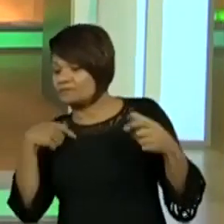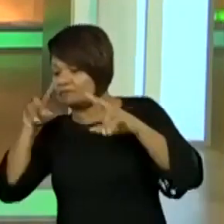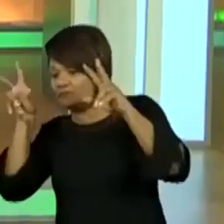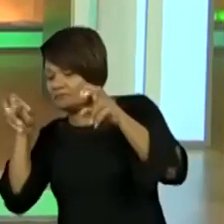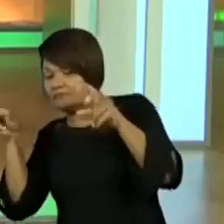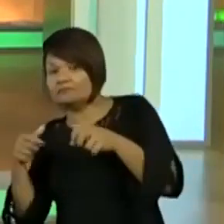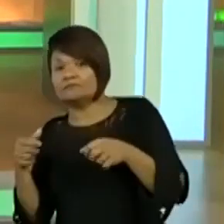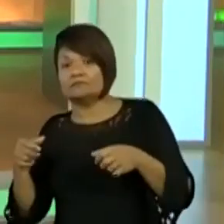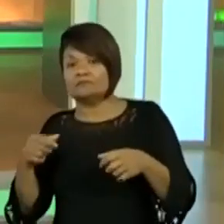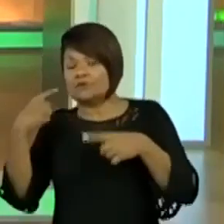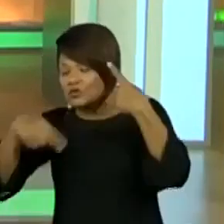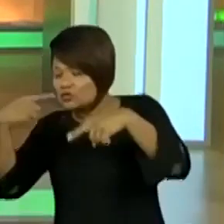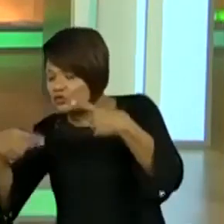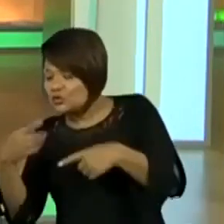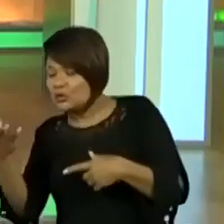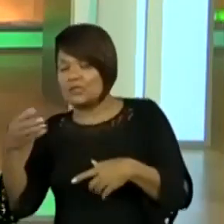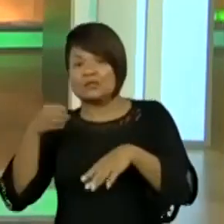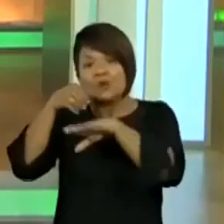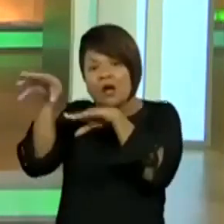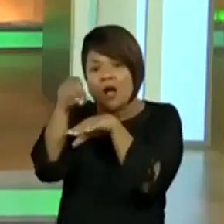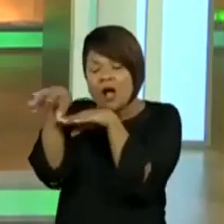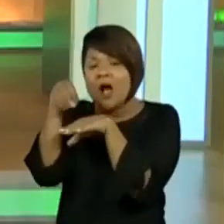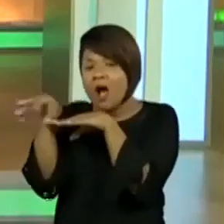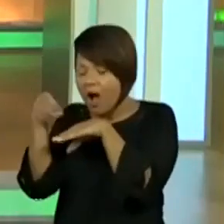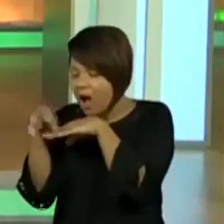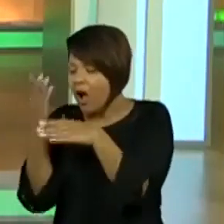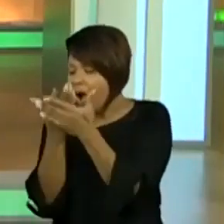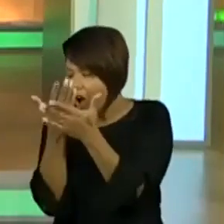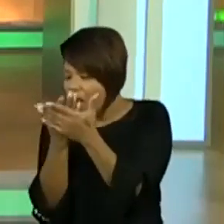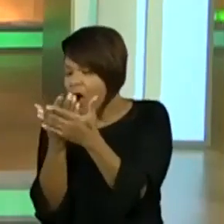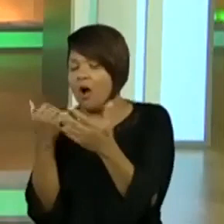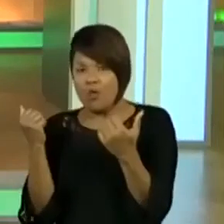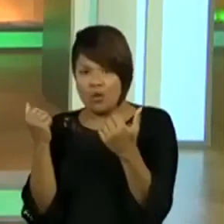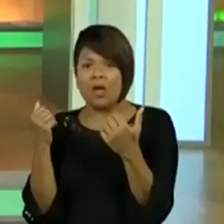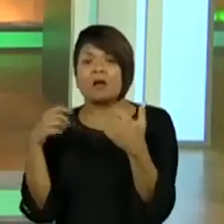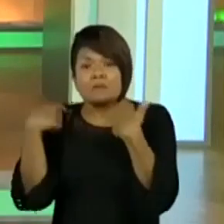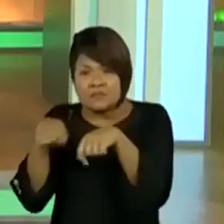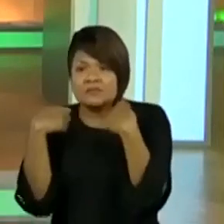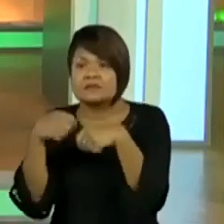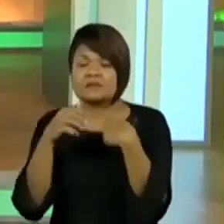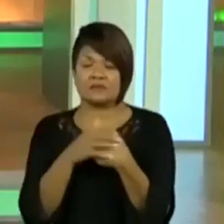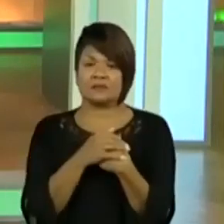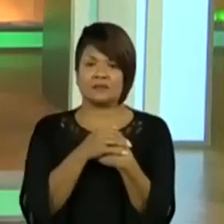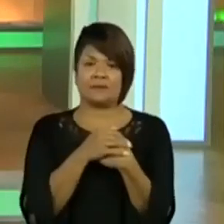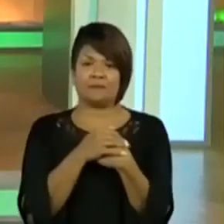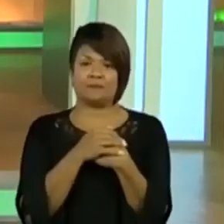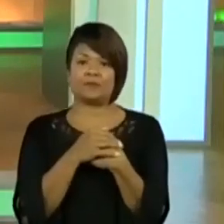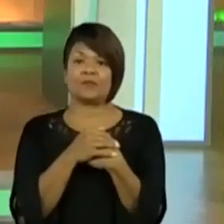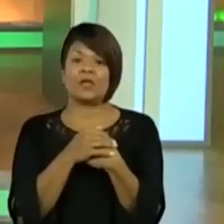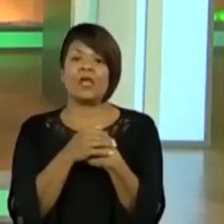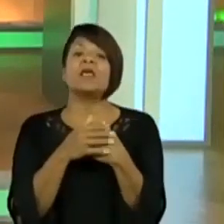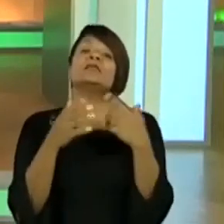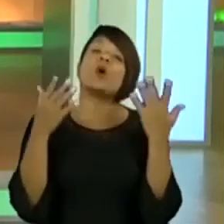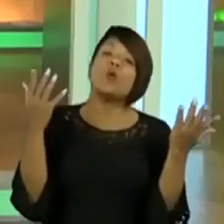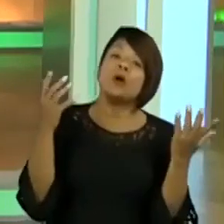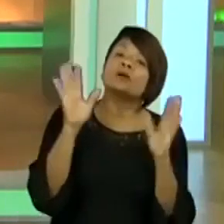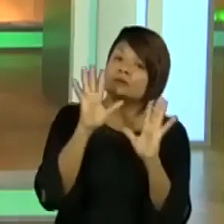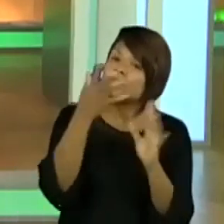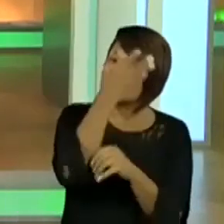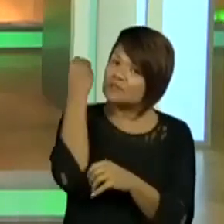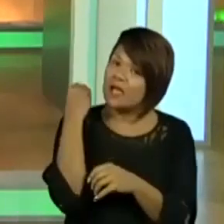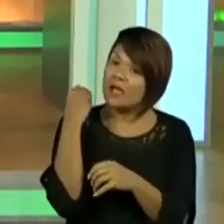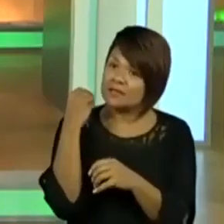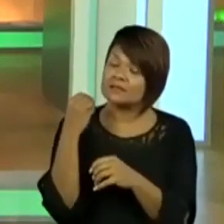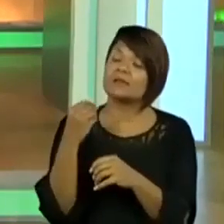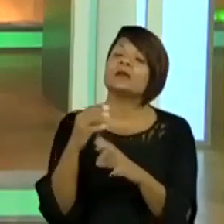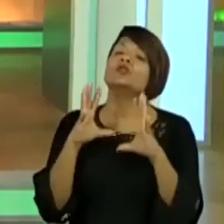esse, foi discutido isso. Tenta minimizar os impactos. Lembrem-se, eu só sou importante porque vocês são importantes e